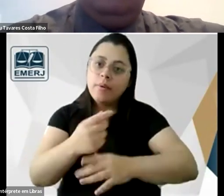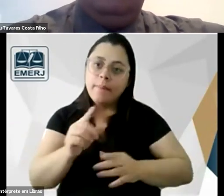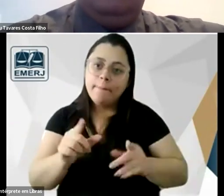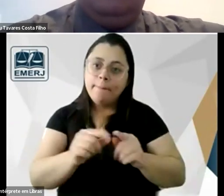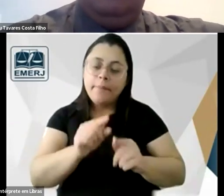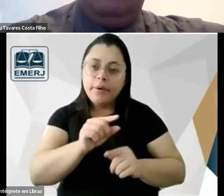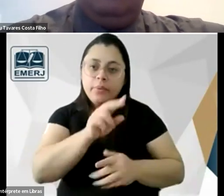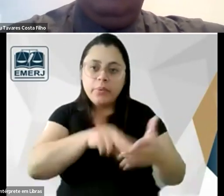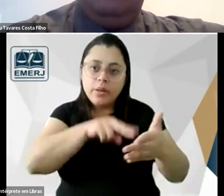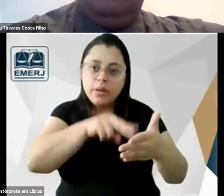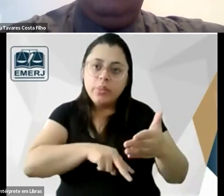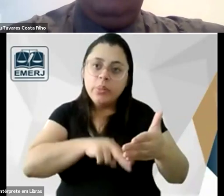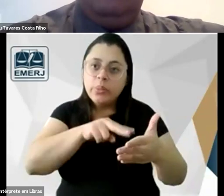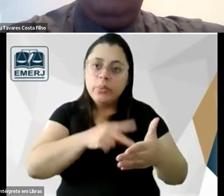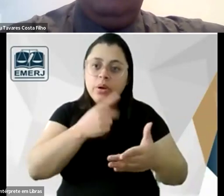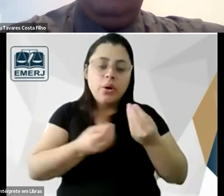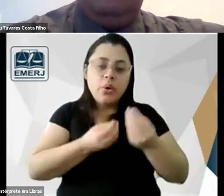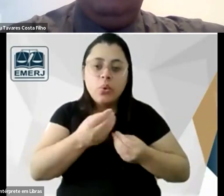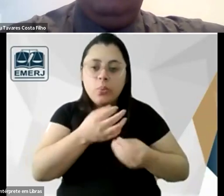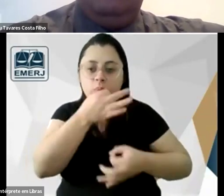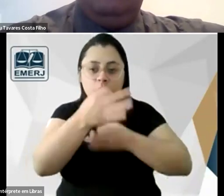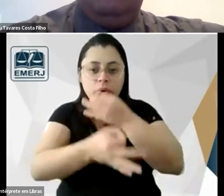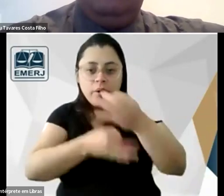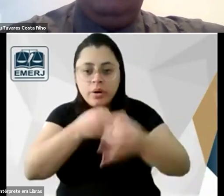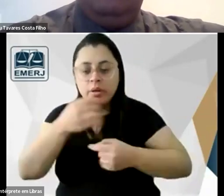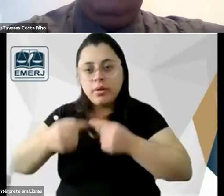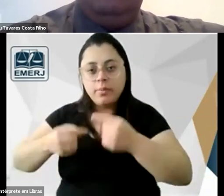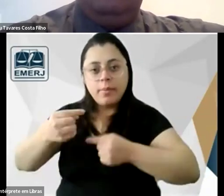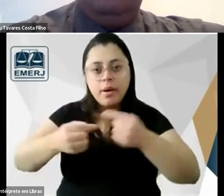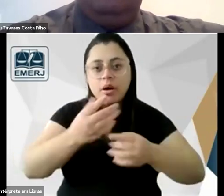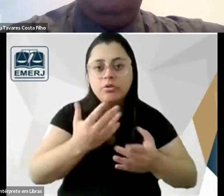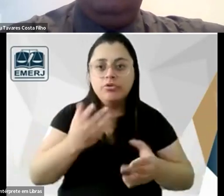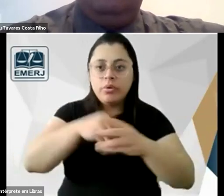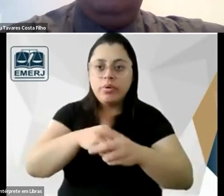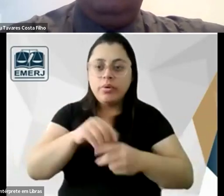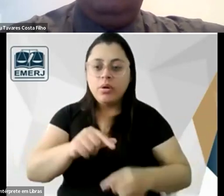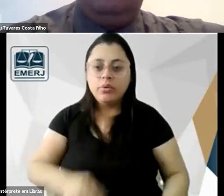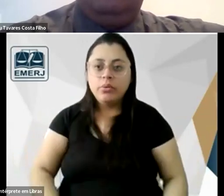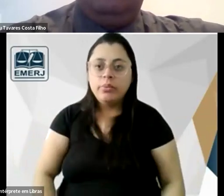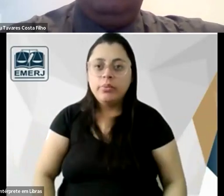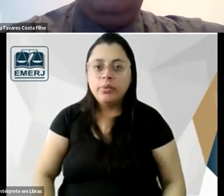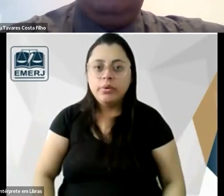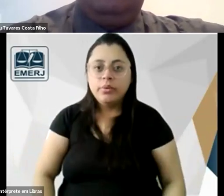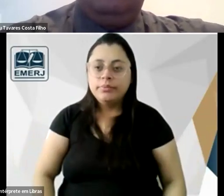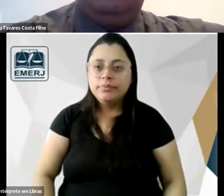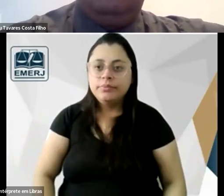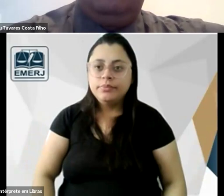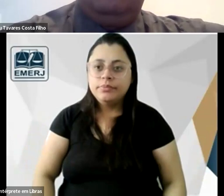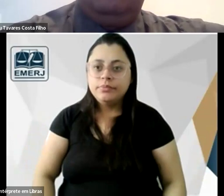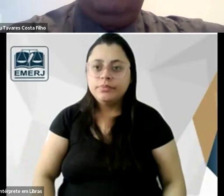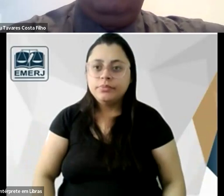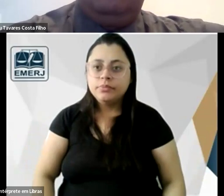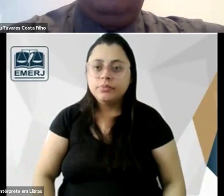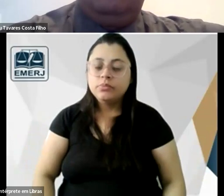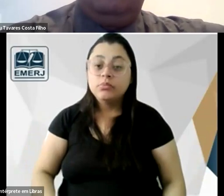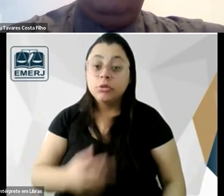naquele como ele está lendo citando em que debates ele está inserido essa é a minha perspectiva do ponto de vista do